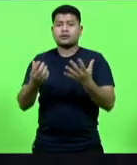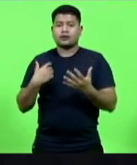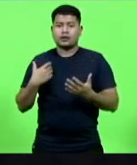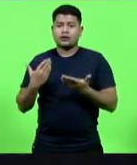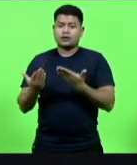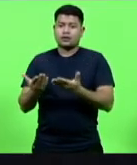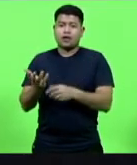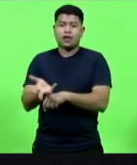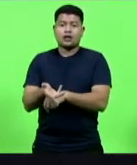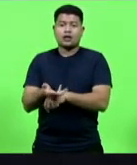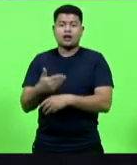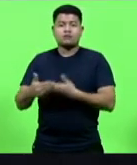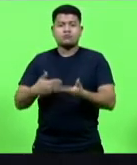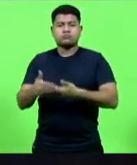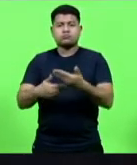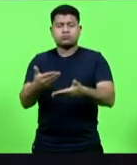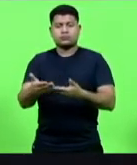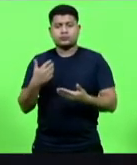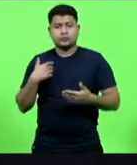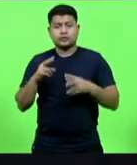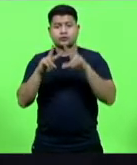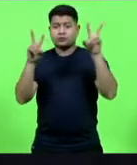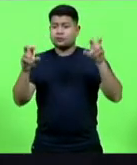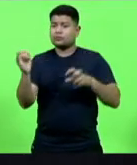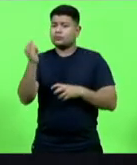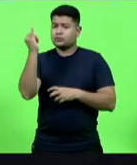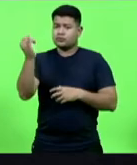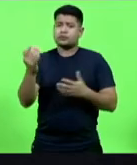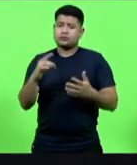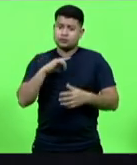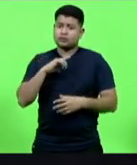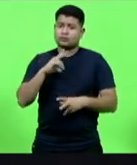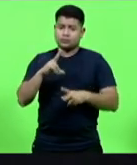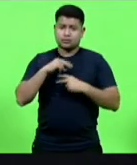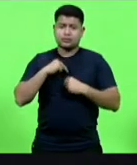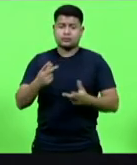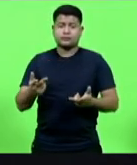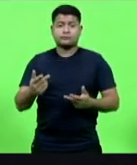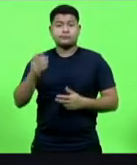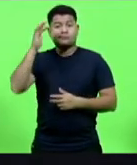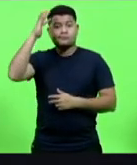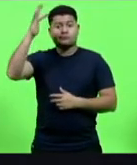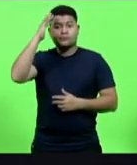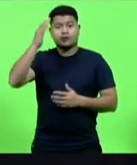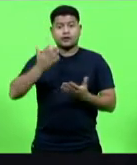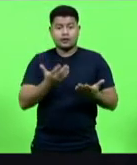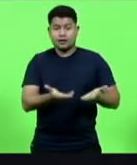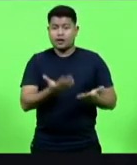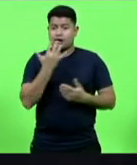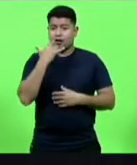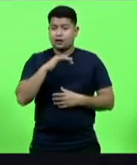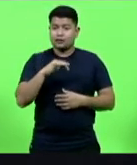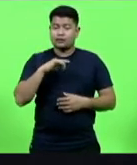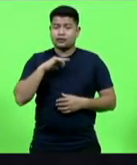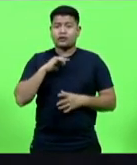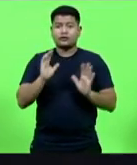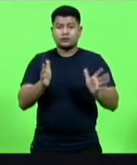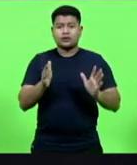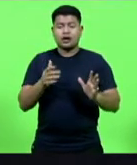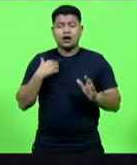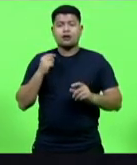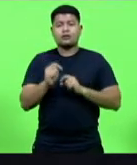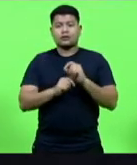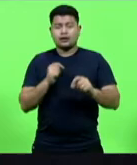celeridade possível que o tema merece. imaginamos nós, essas crianças que têm anticorpos. Numa das